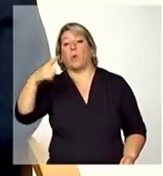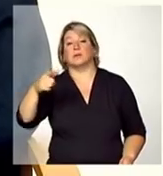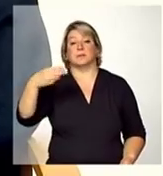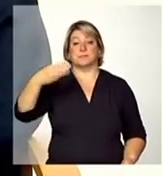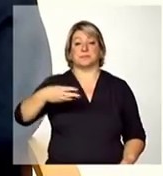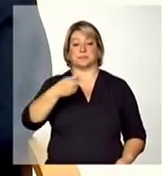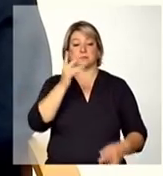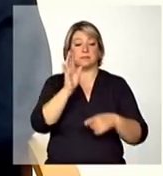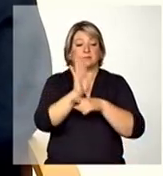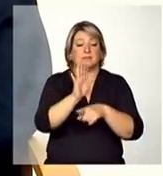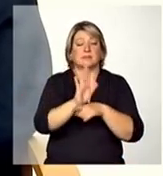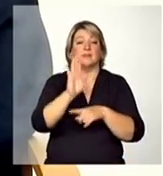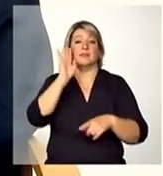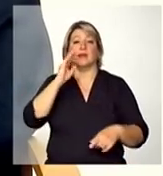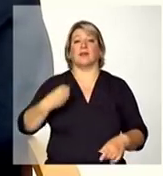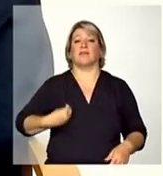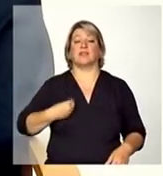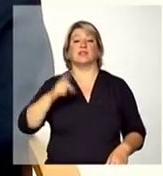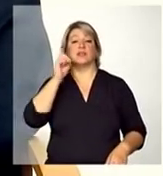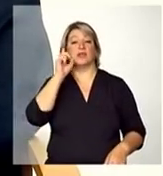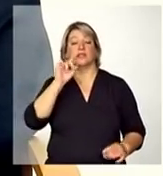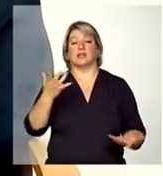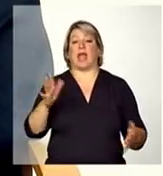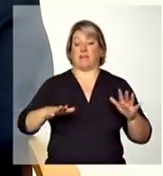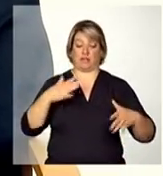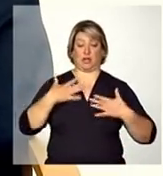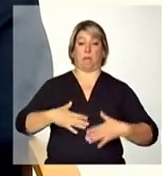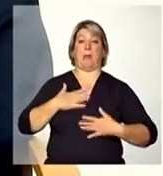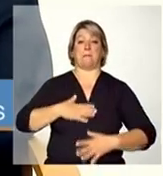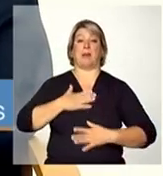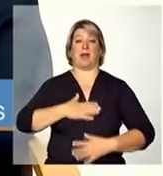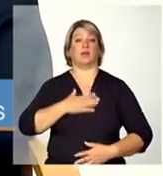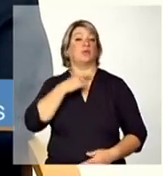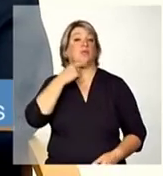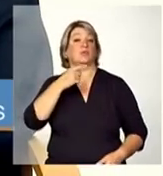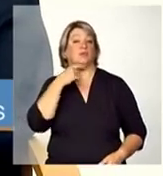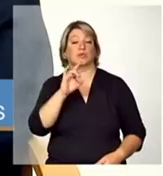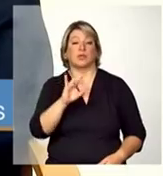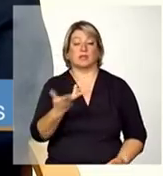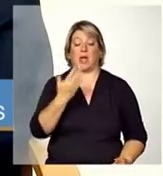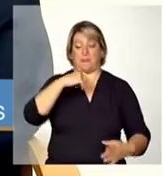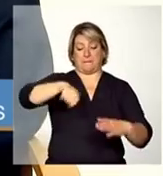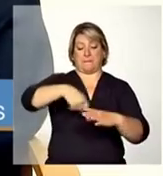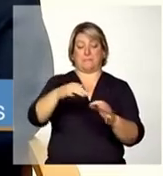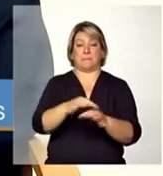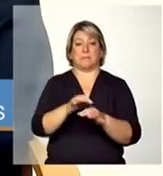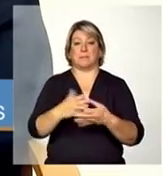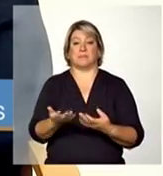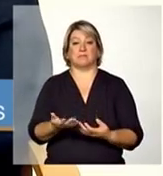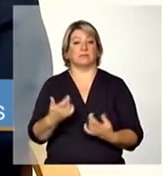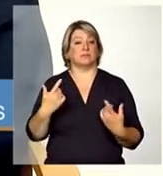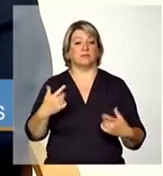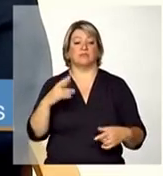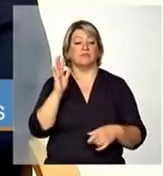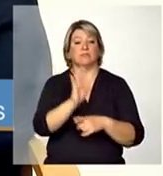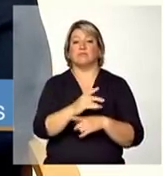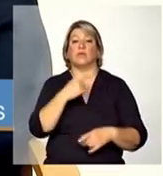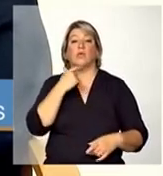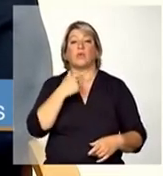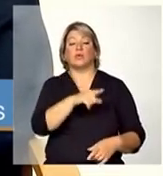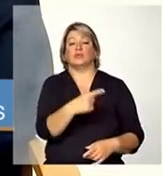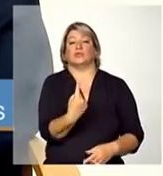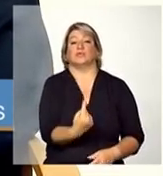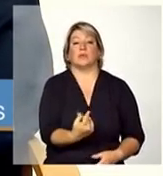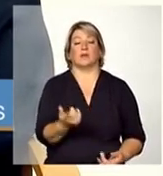atividades funcionais do dia a dia como dar um banho preparar uma alimentação auxiliar na comunidade